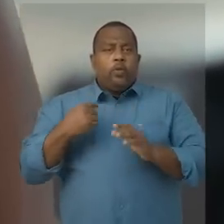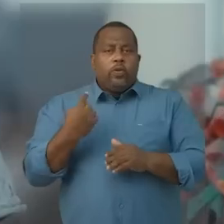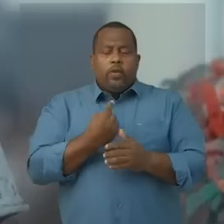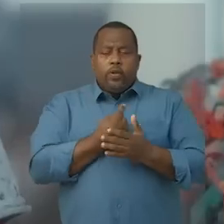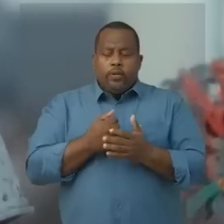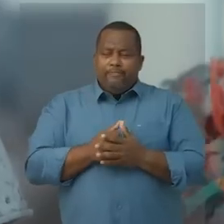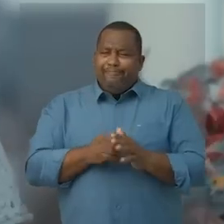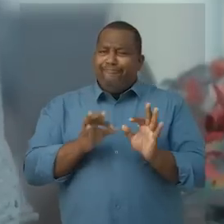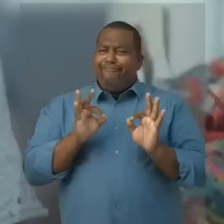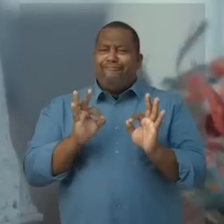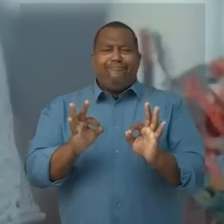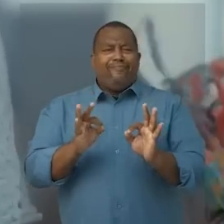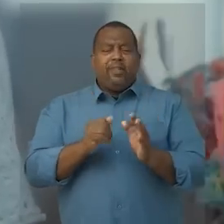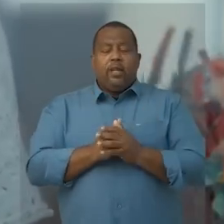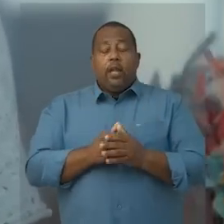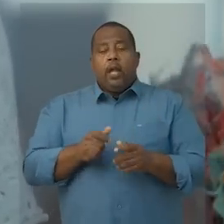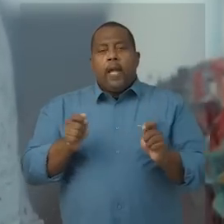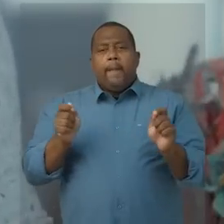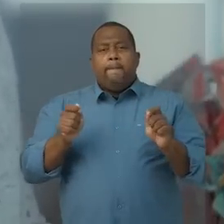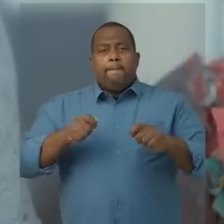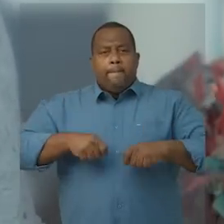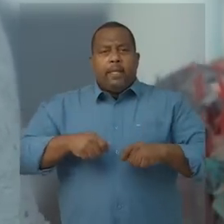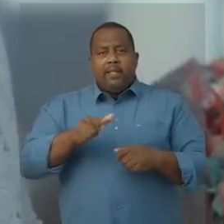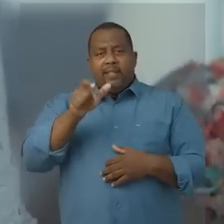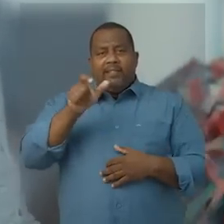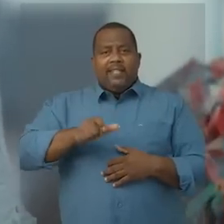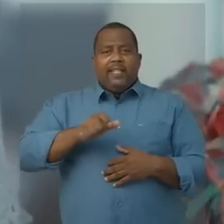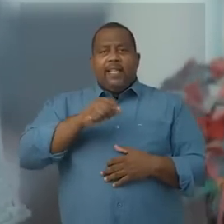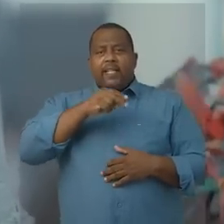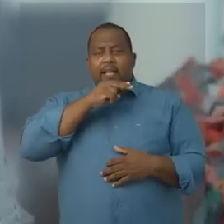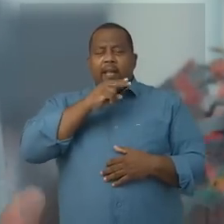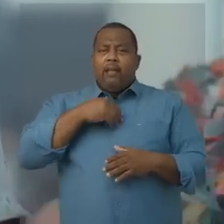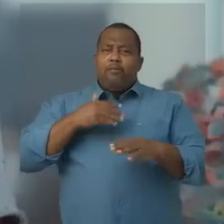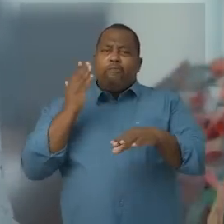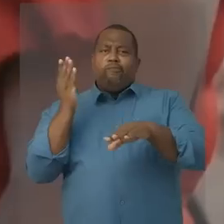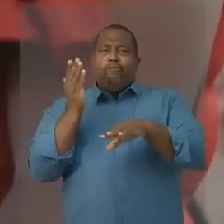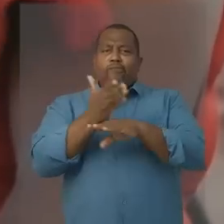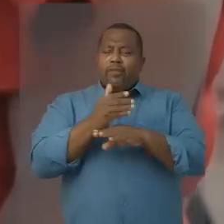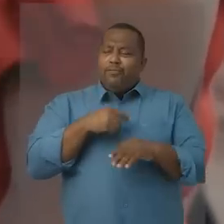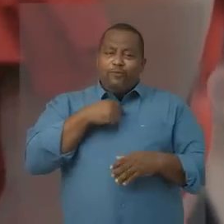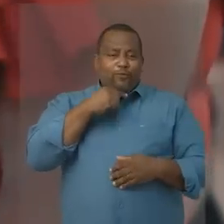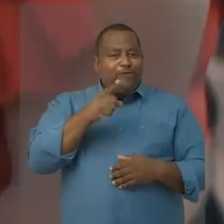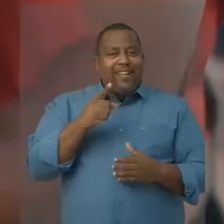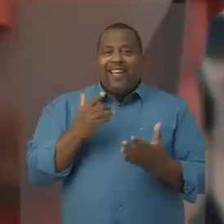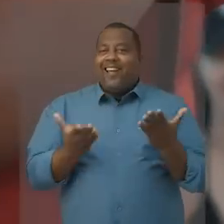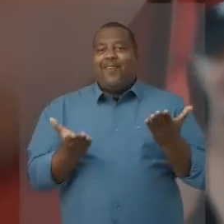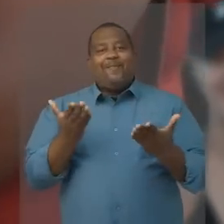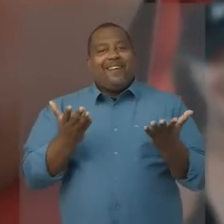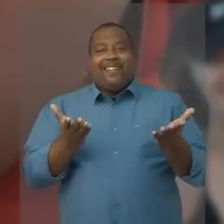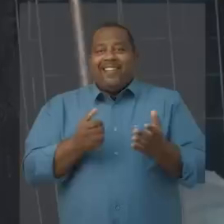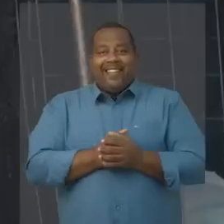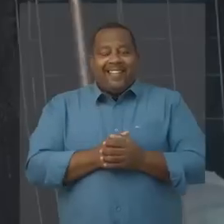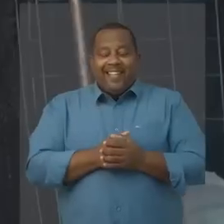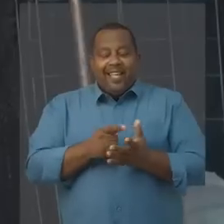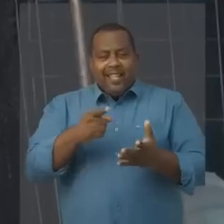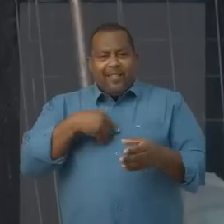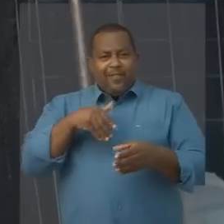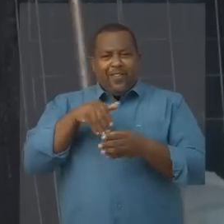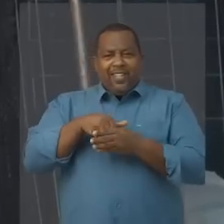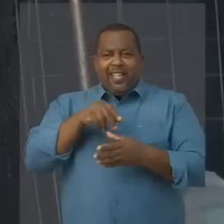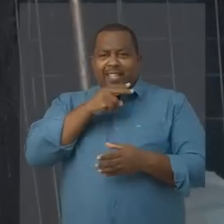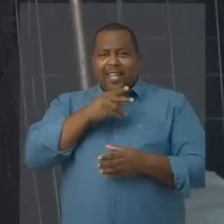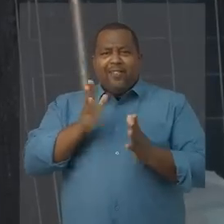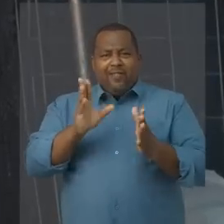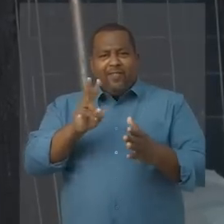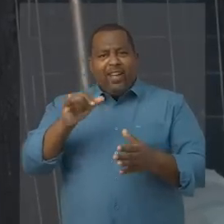todos nós. Aí não deixa a sombra de dúvidas que a capacidade de ACM é bem superior. Não dá para comparar, ó. Quem vai deixar de votar